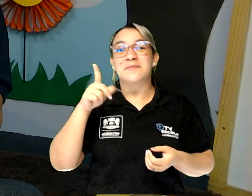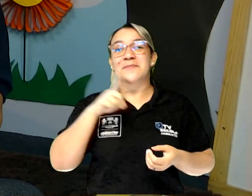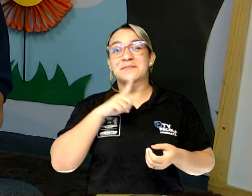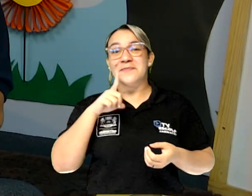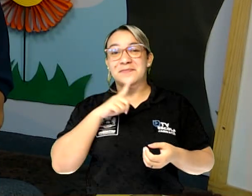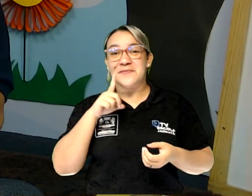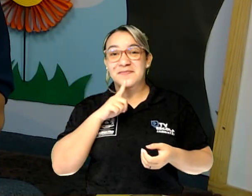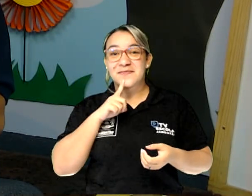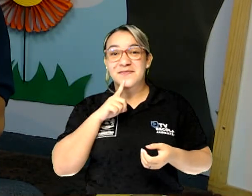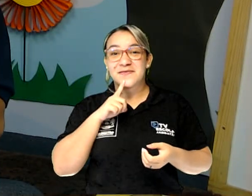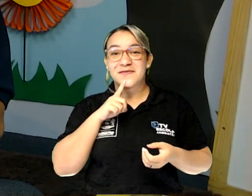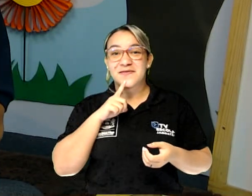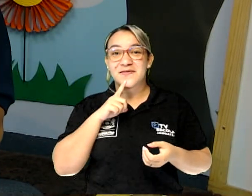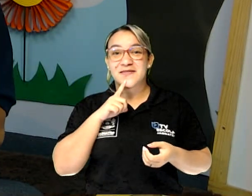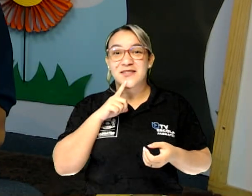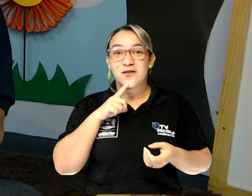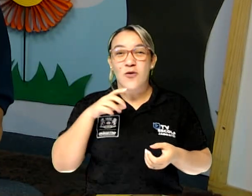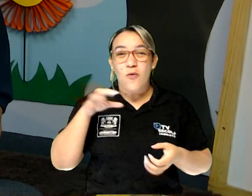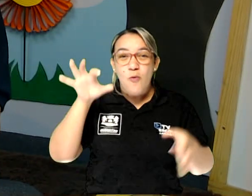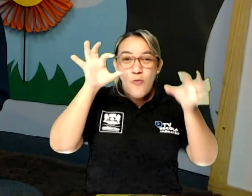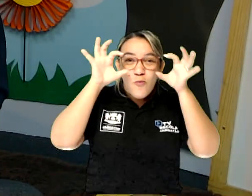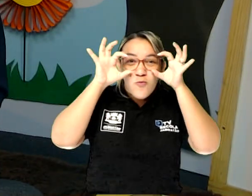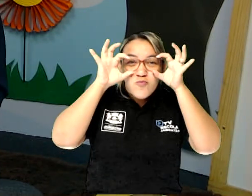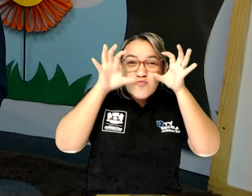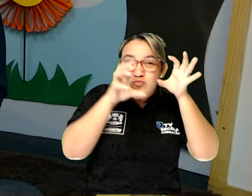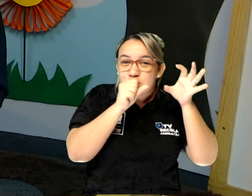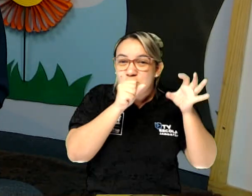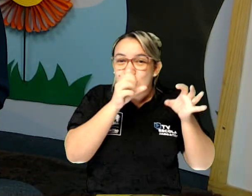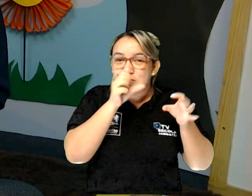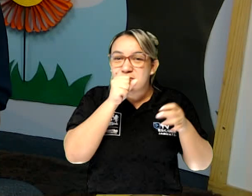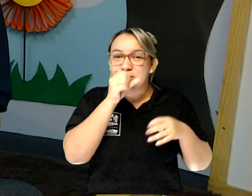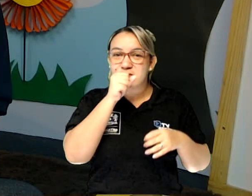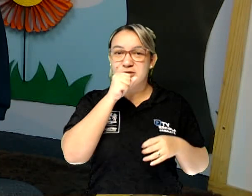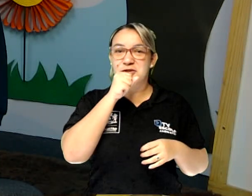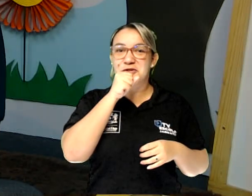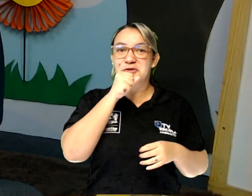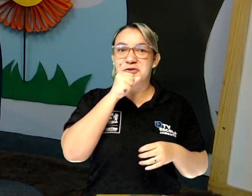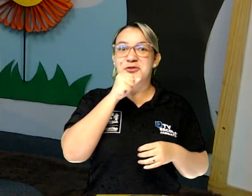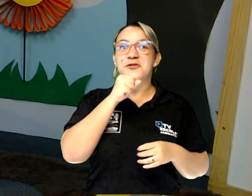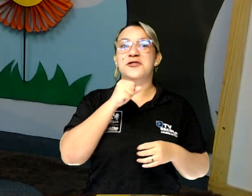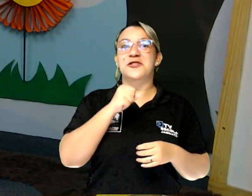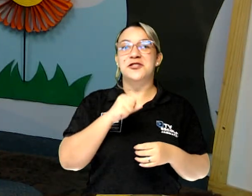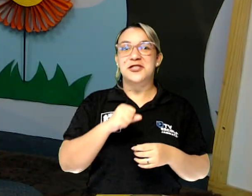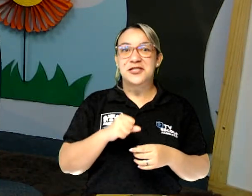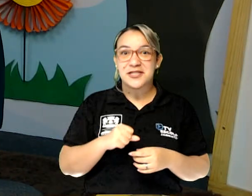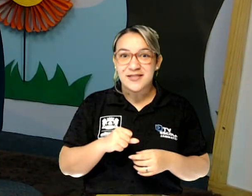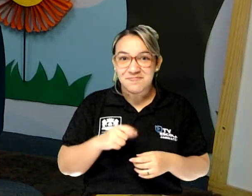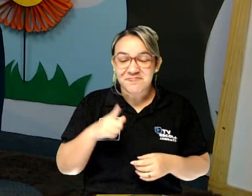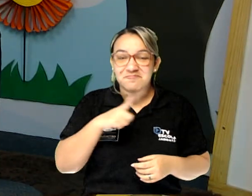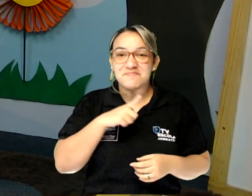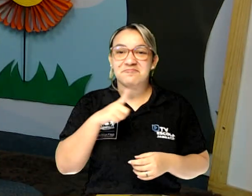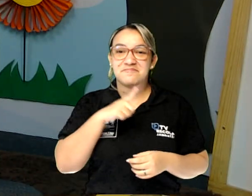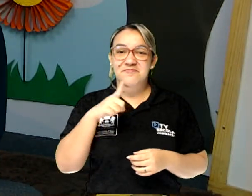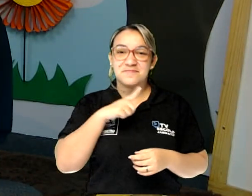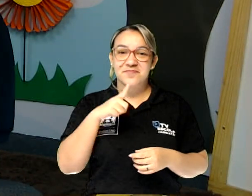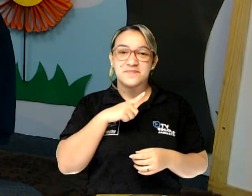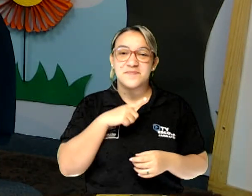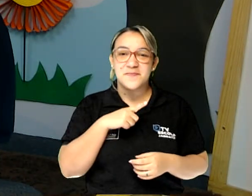olhos alaranjados. Ele tinha